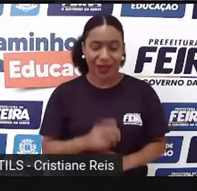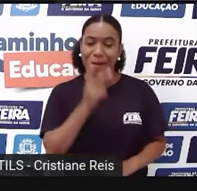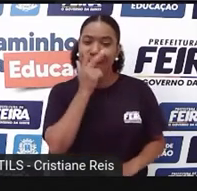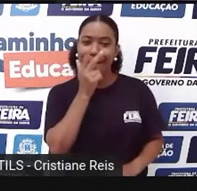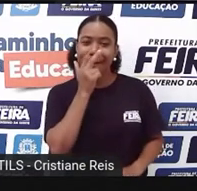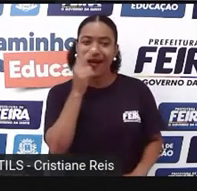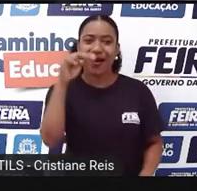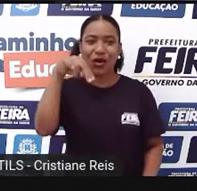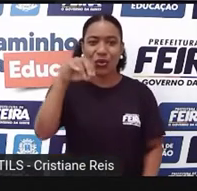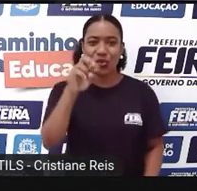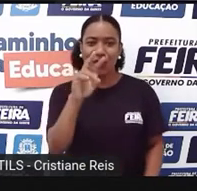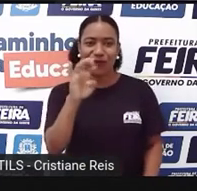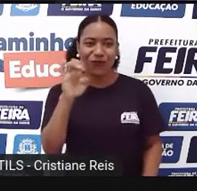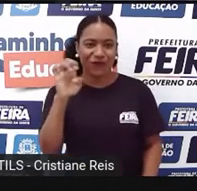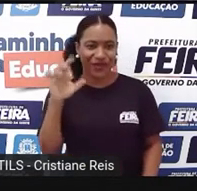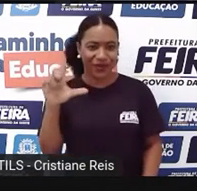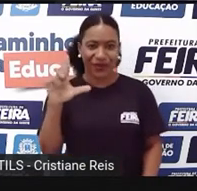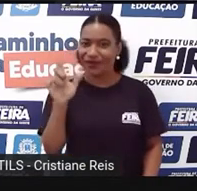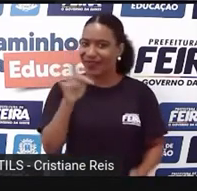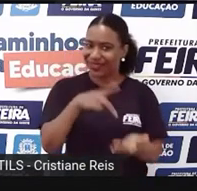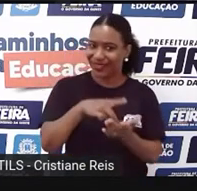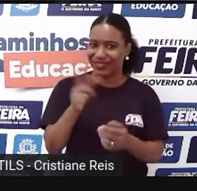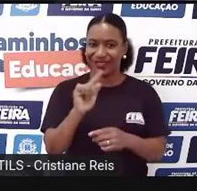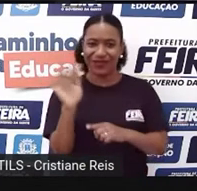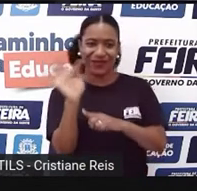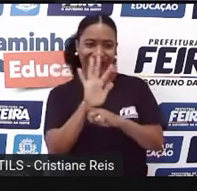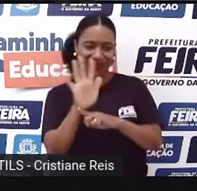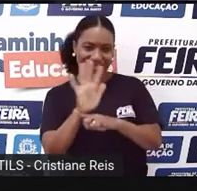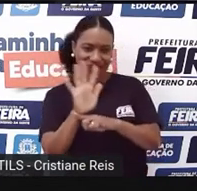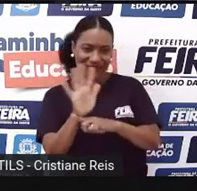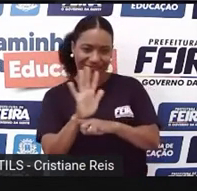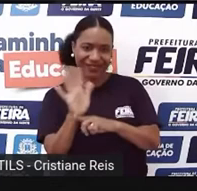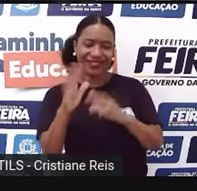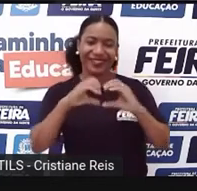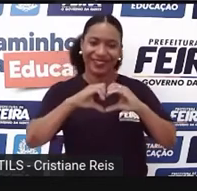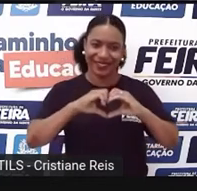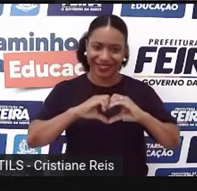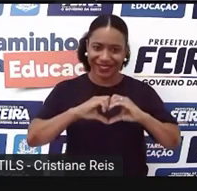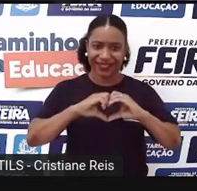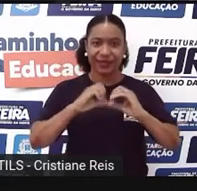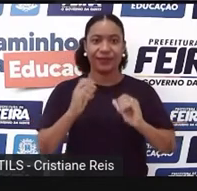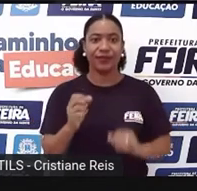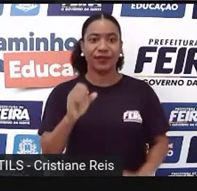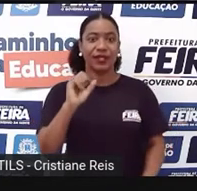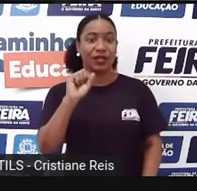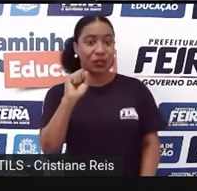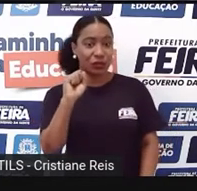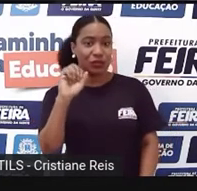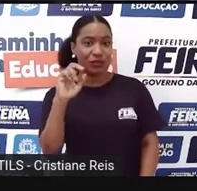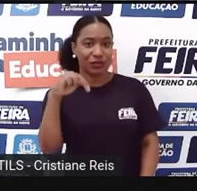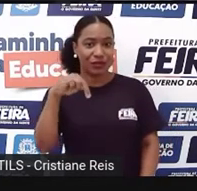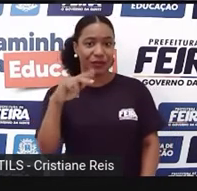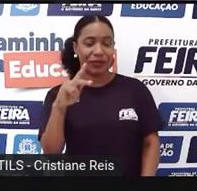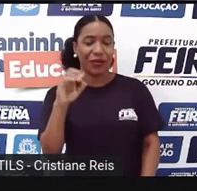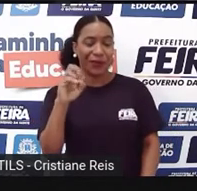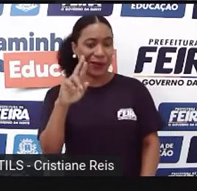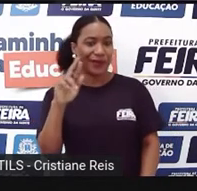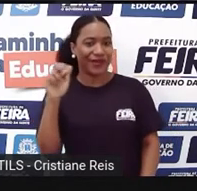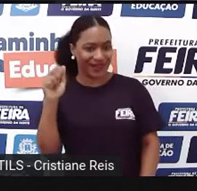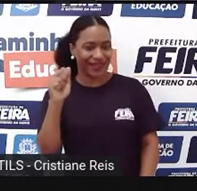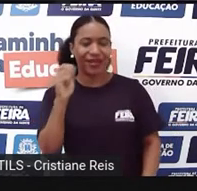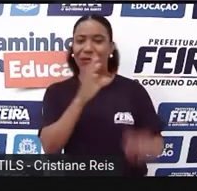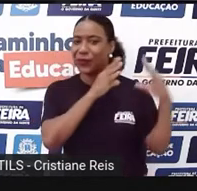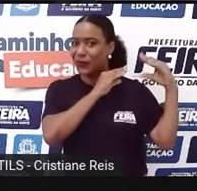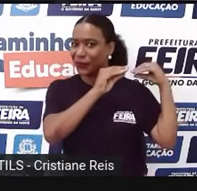novela, né? Mas é romance. Soul Popper. Novela. E short story. Que são os